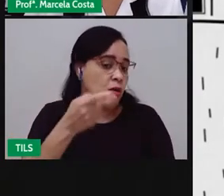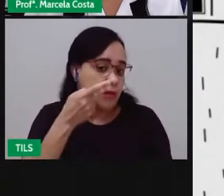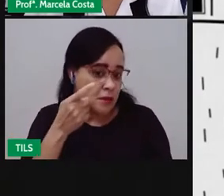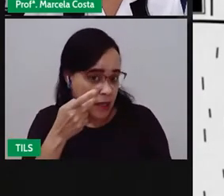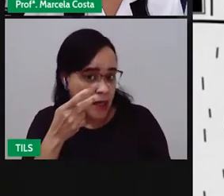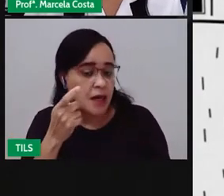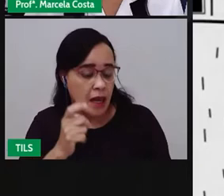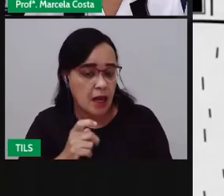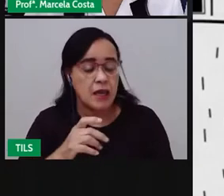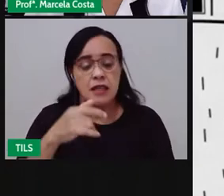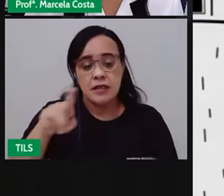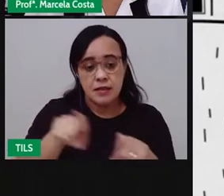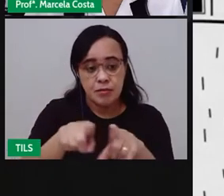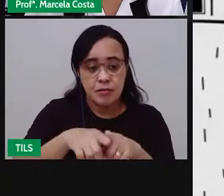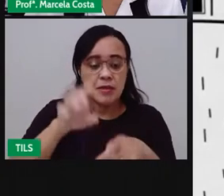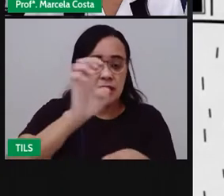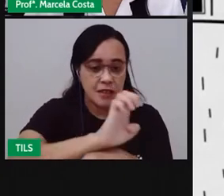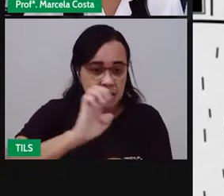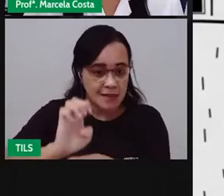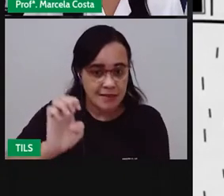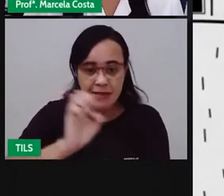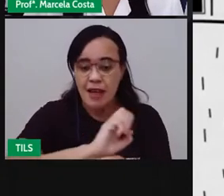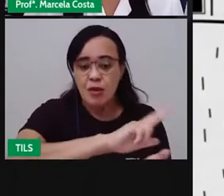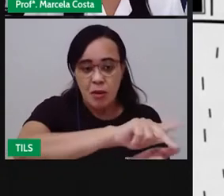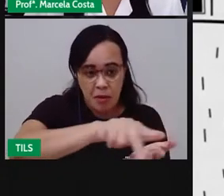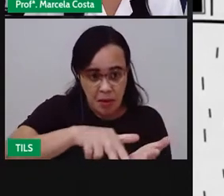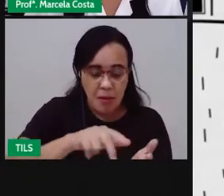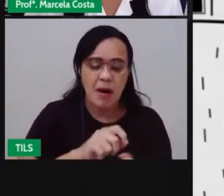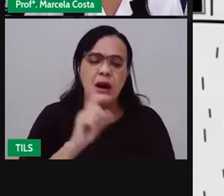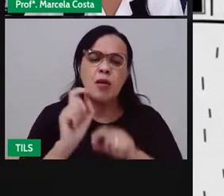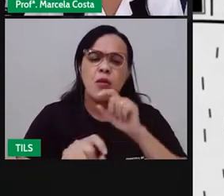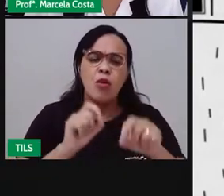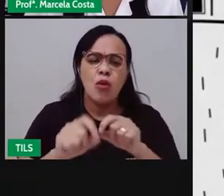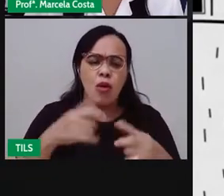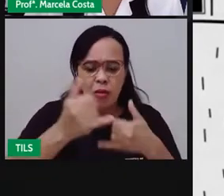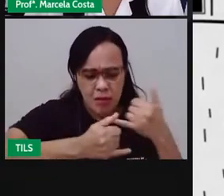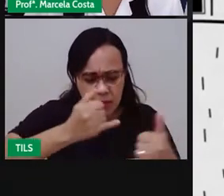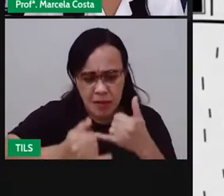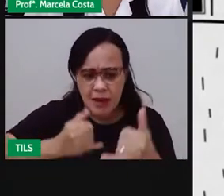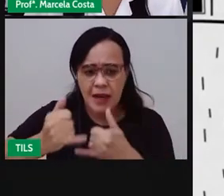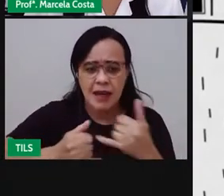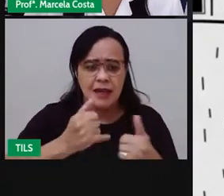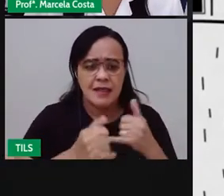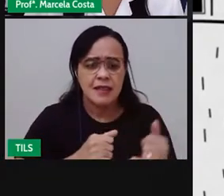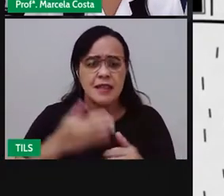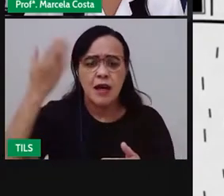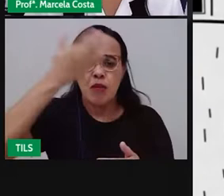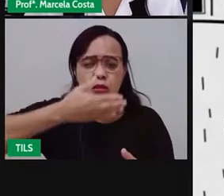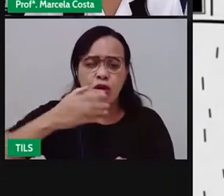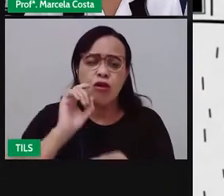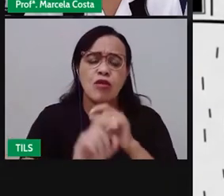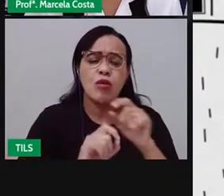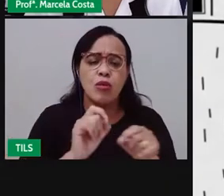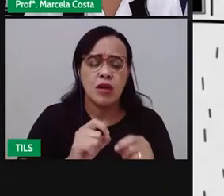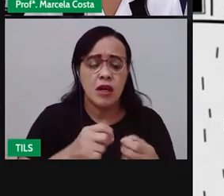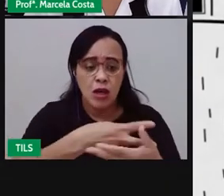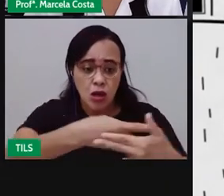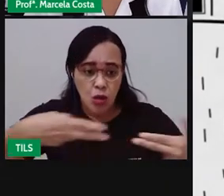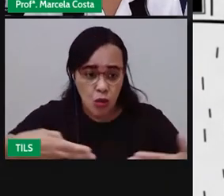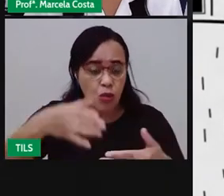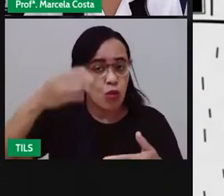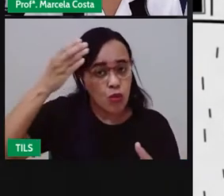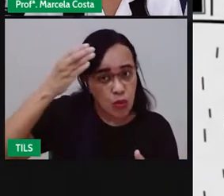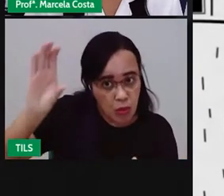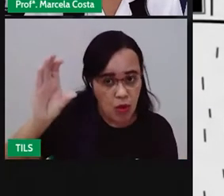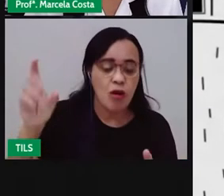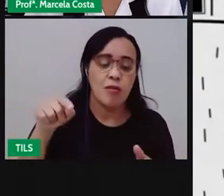região. Os bonecos encenam histórias que dialogam com elementos da cultura e tradição populares. Muitas vezes,